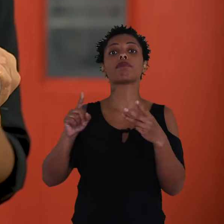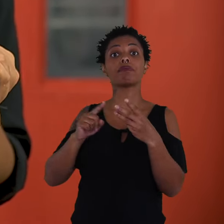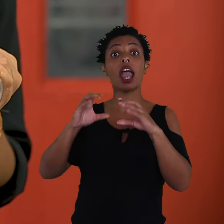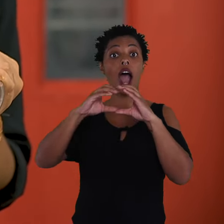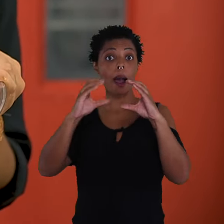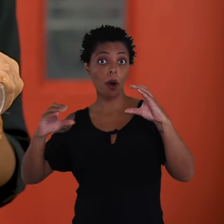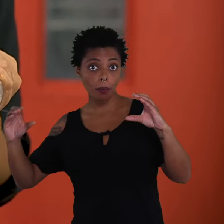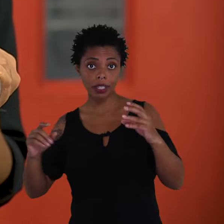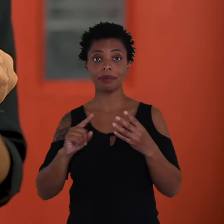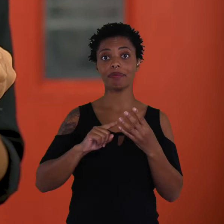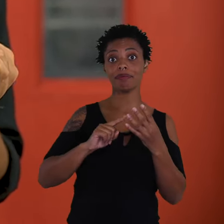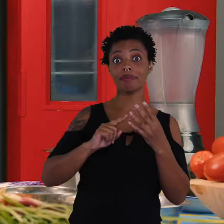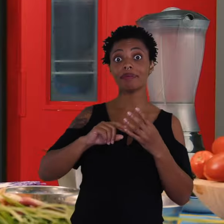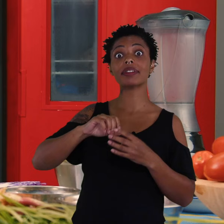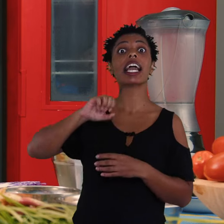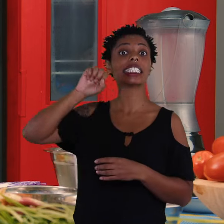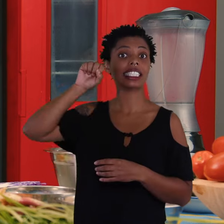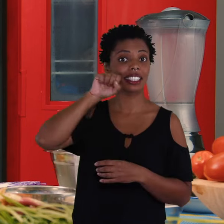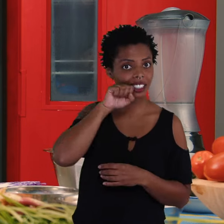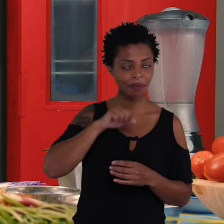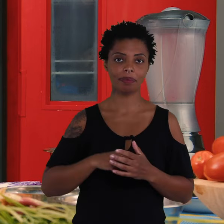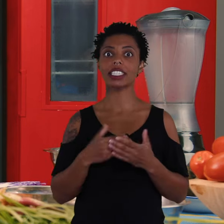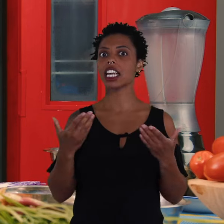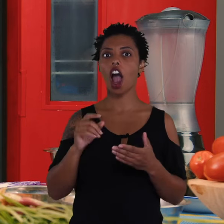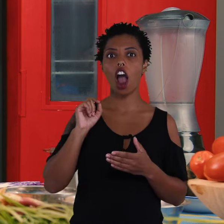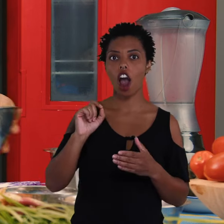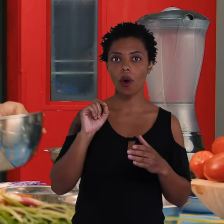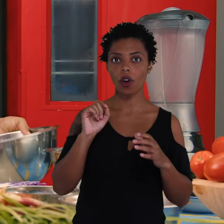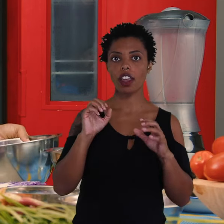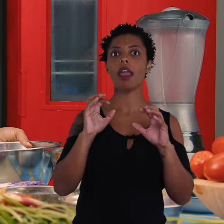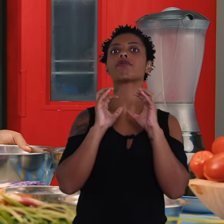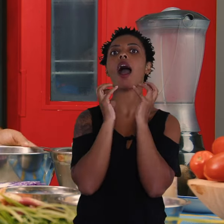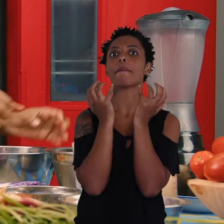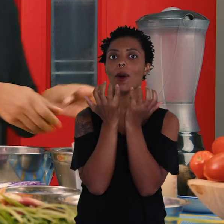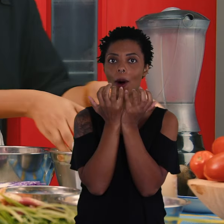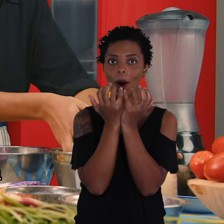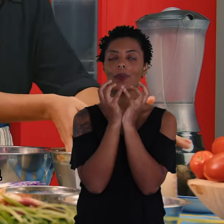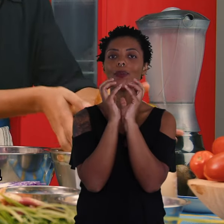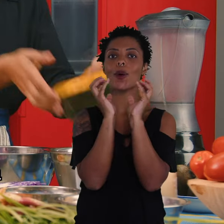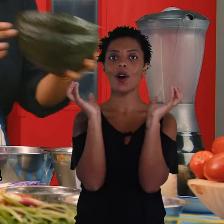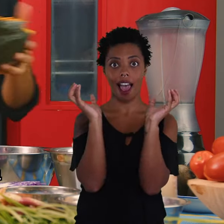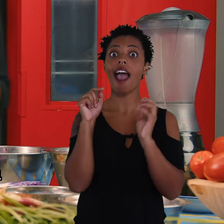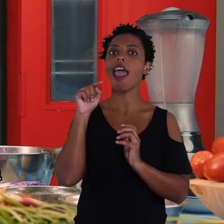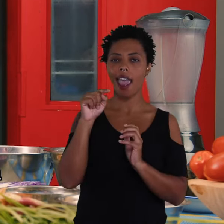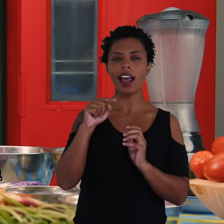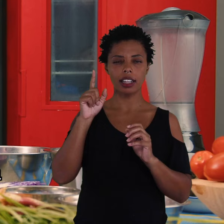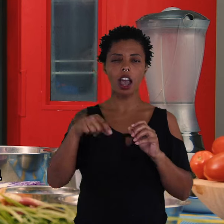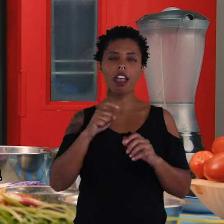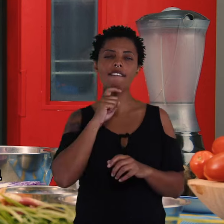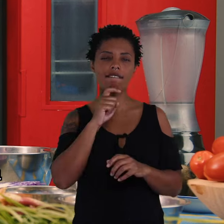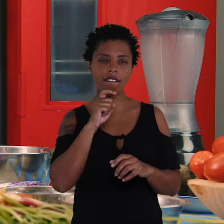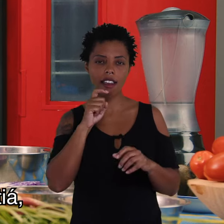abobrinha, a cenoura. Eu vou entrar agora com o que? Abóbora. Essa abóbora aqui da